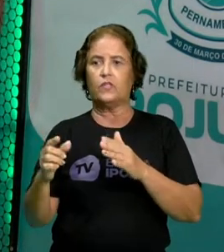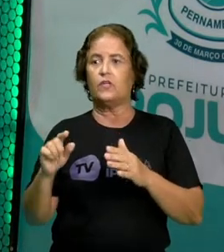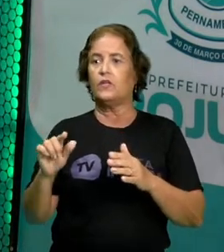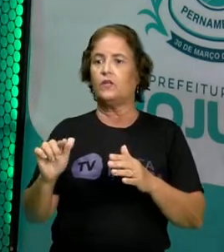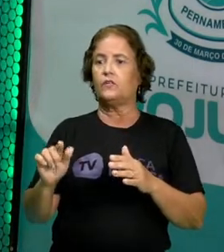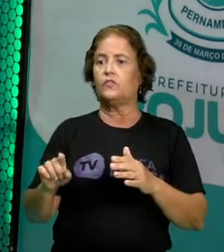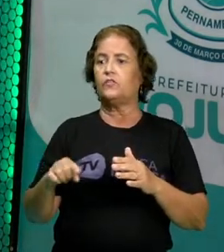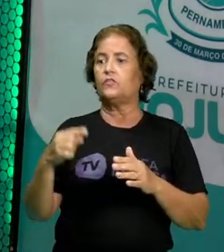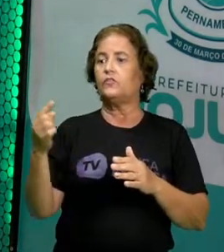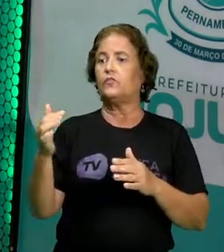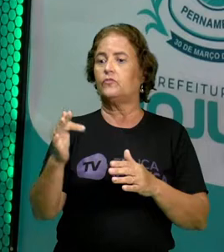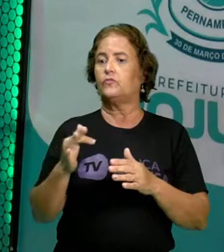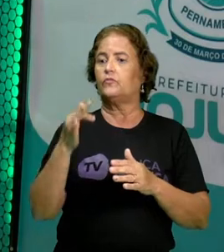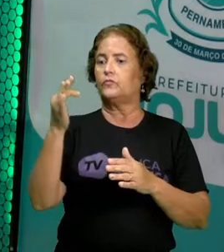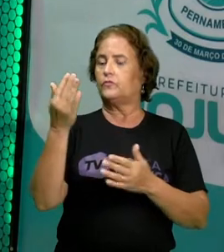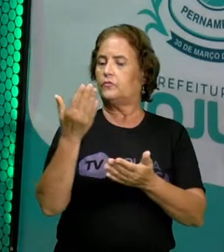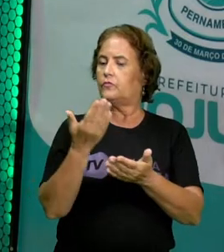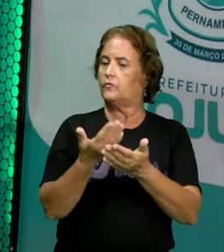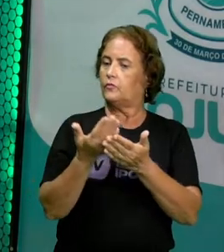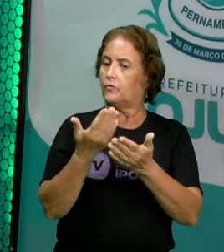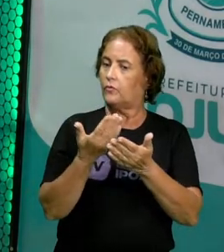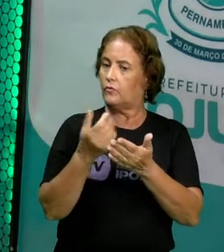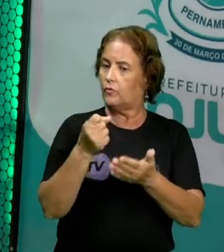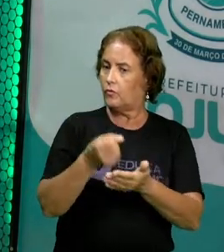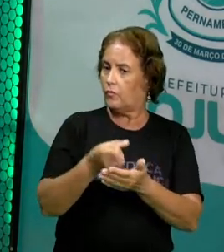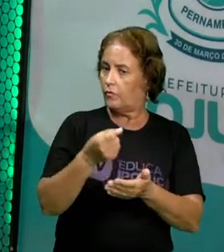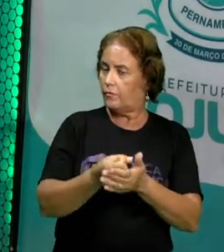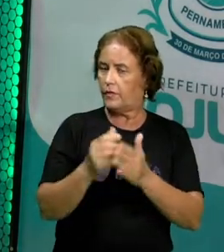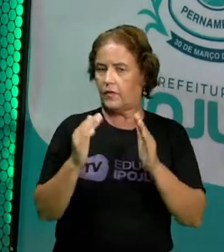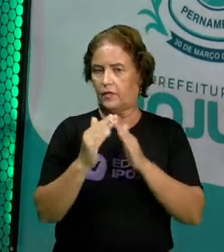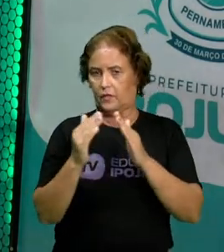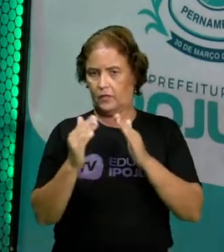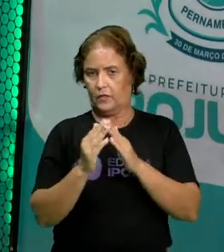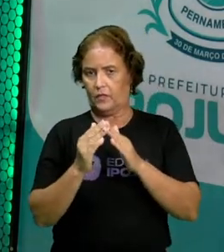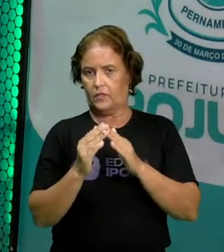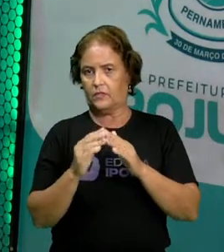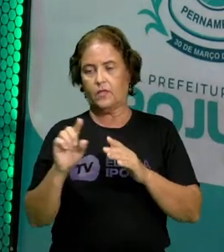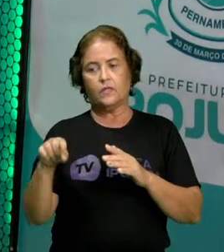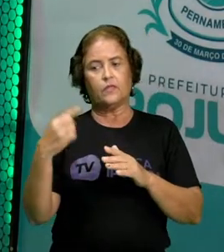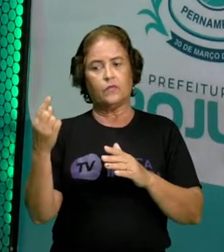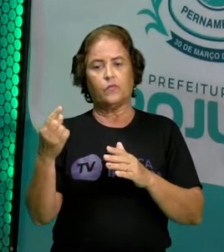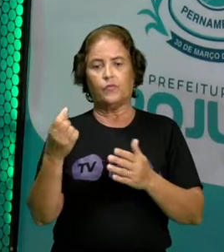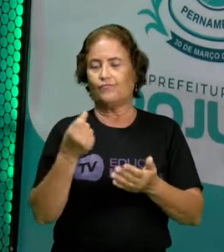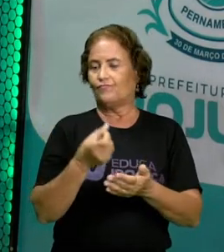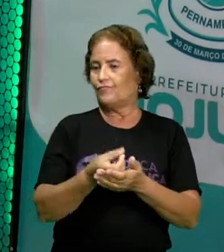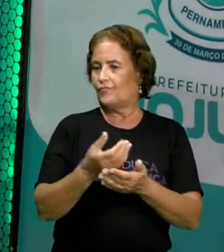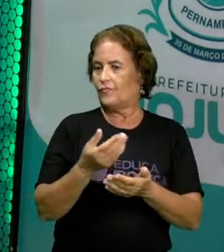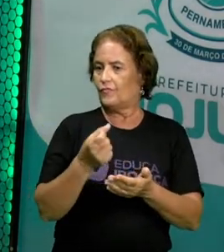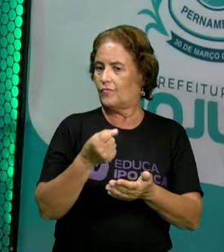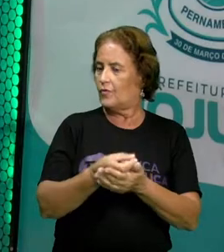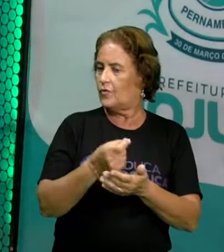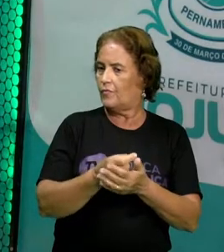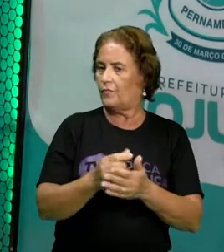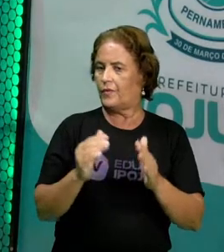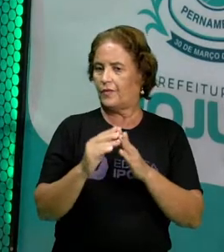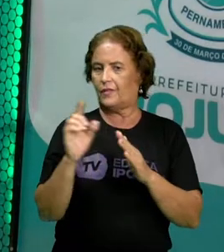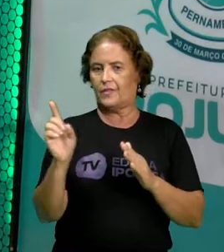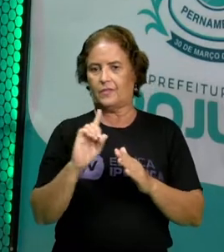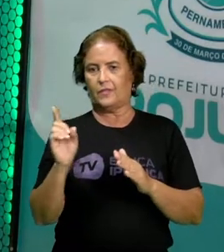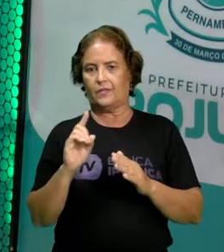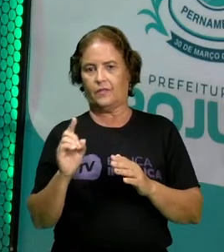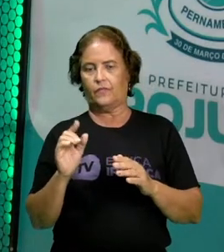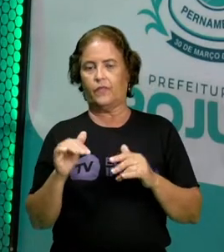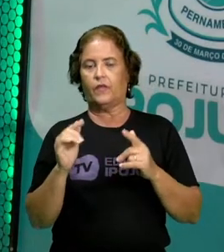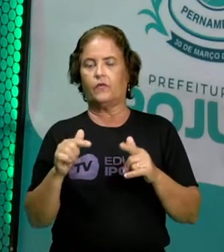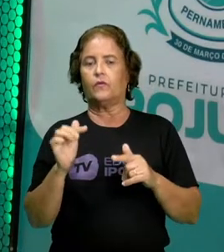a casa. Agora, eu estou perguntando se eles comprarão a casa. Então, ao invés de eu they